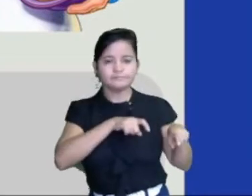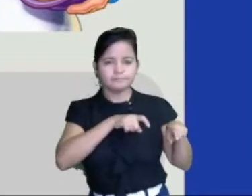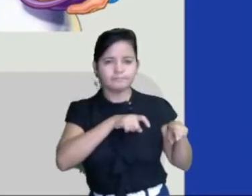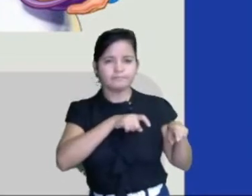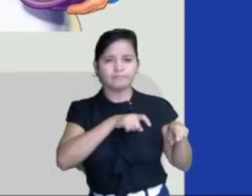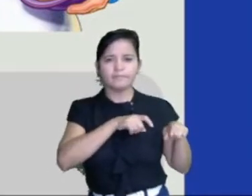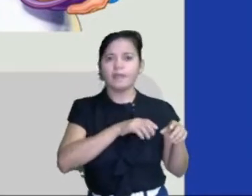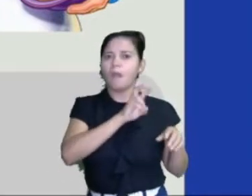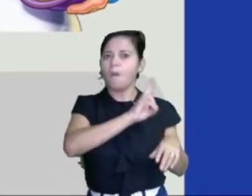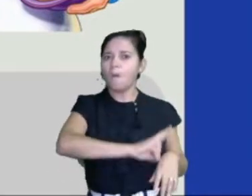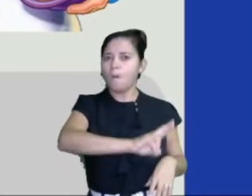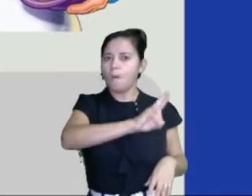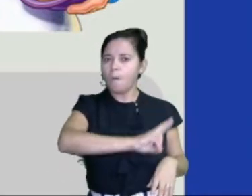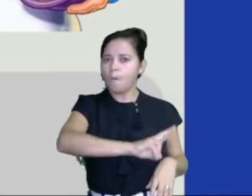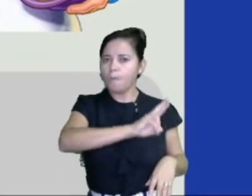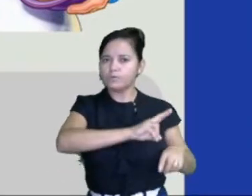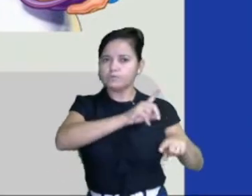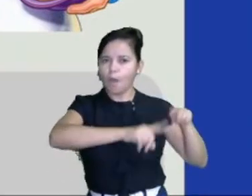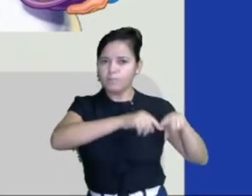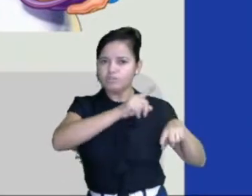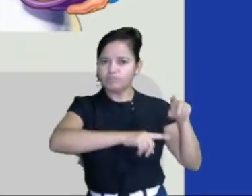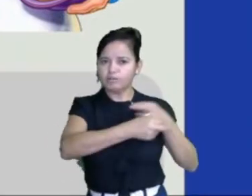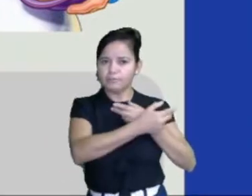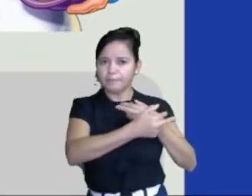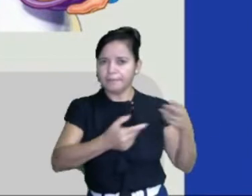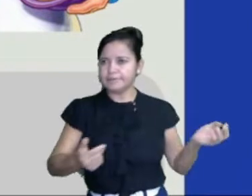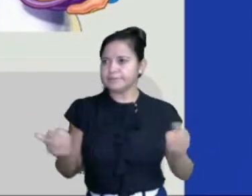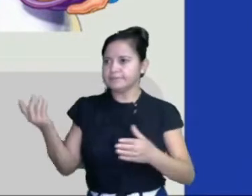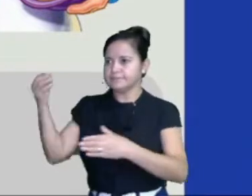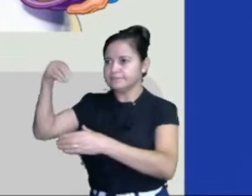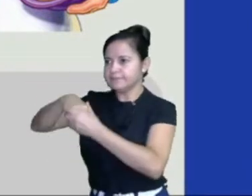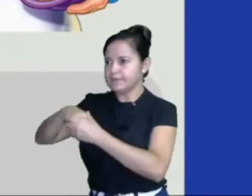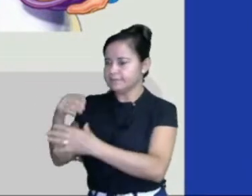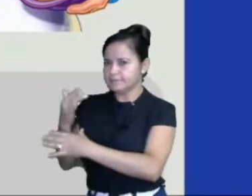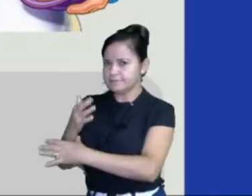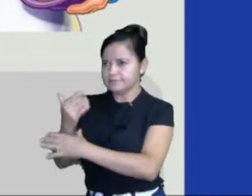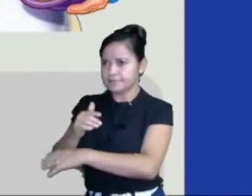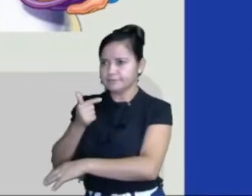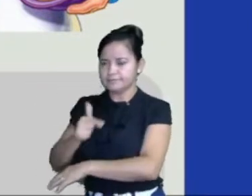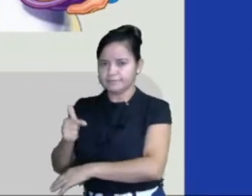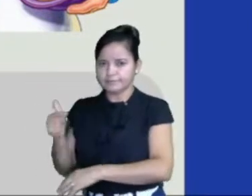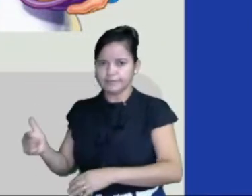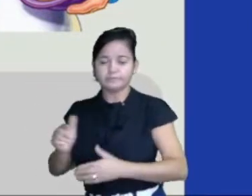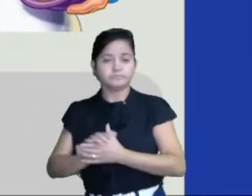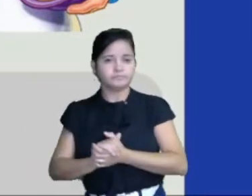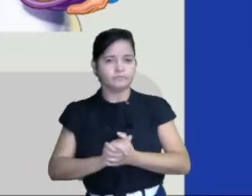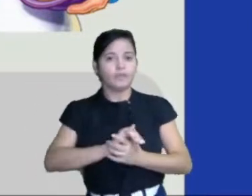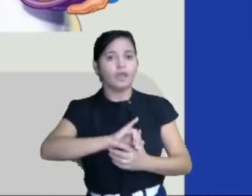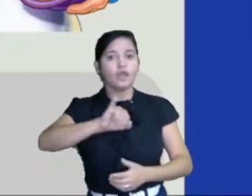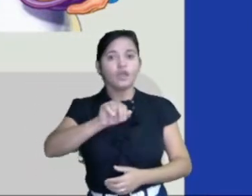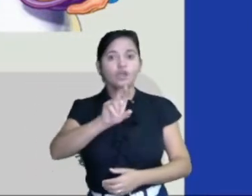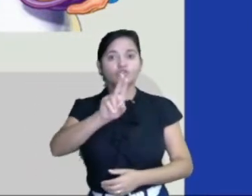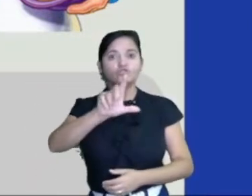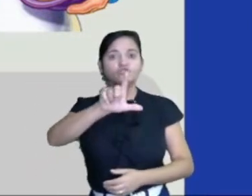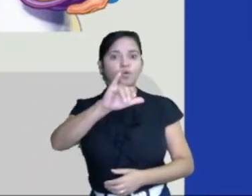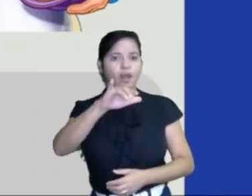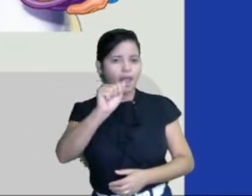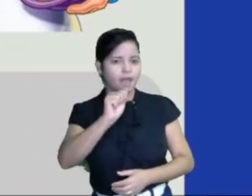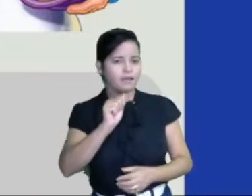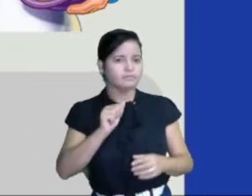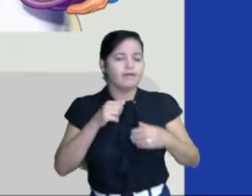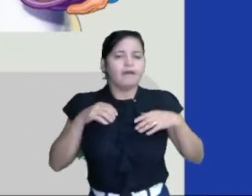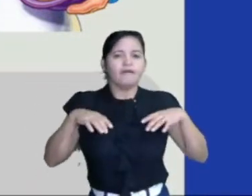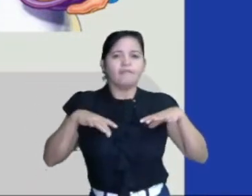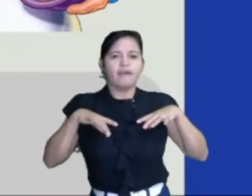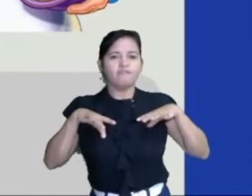nas cidades pouco observamos. Júlia, nas férias, adora passar